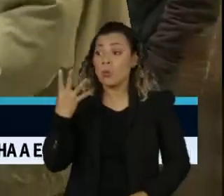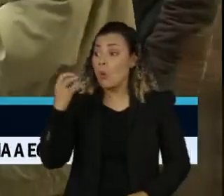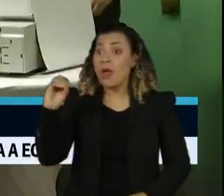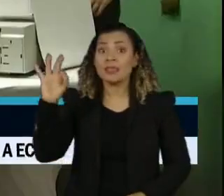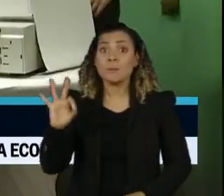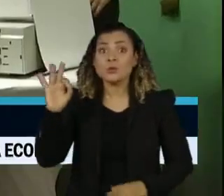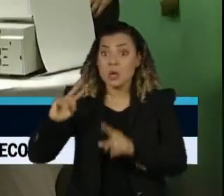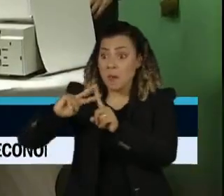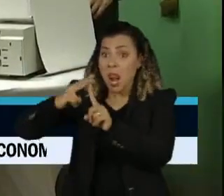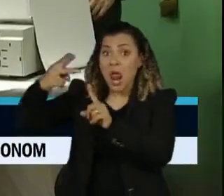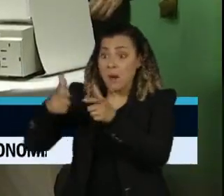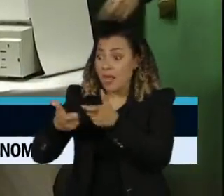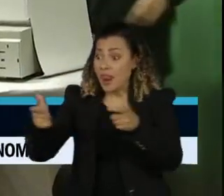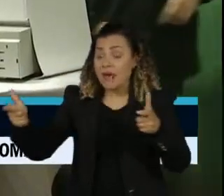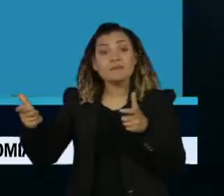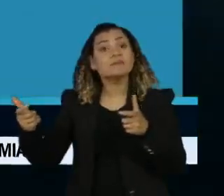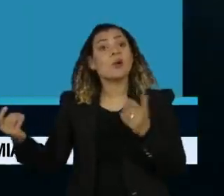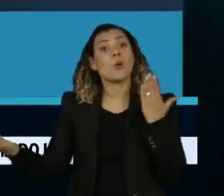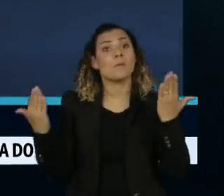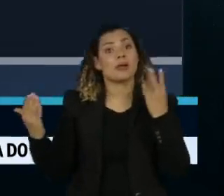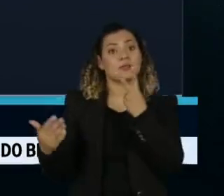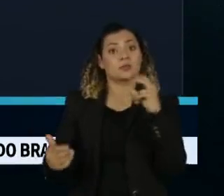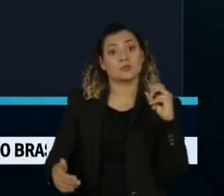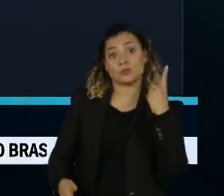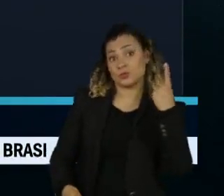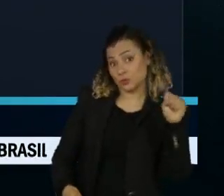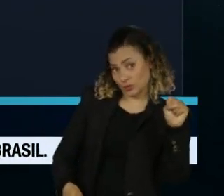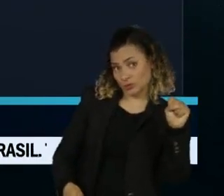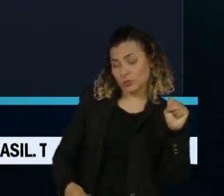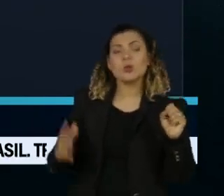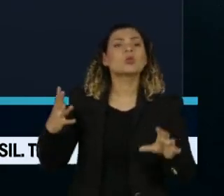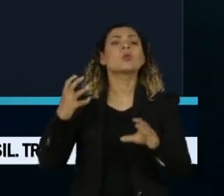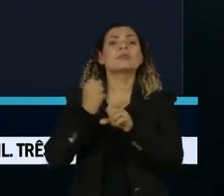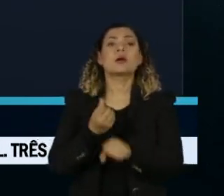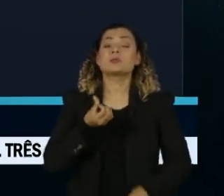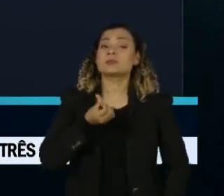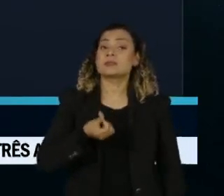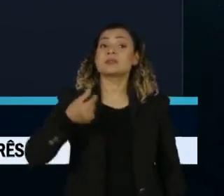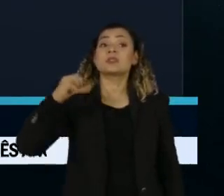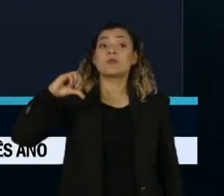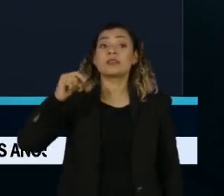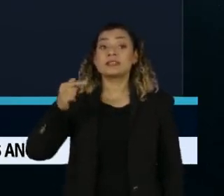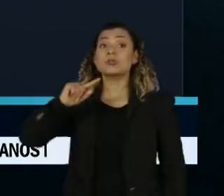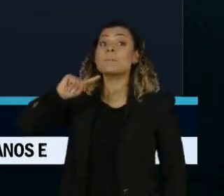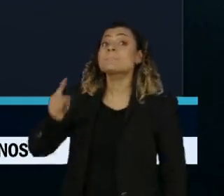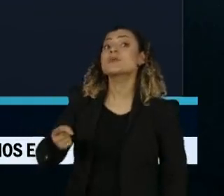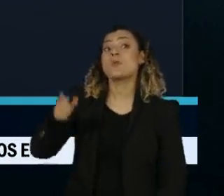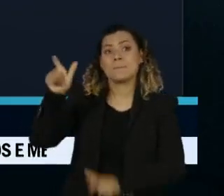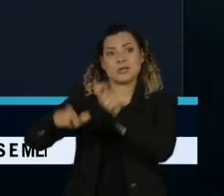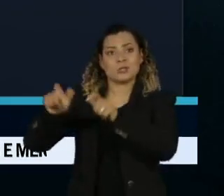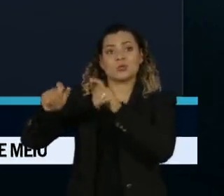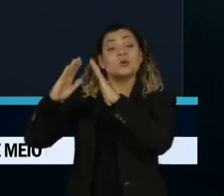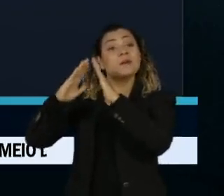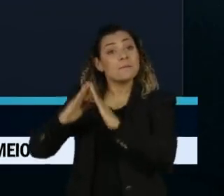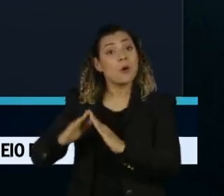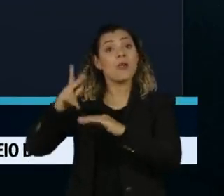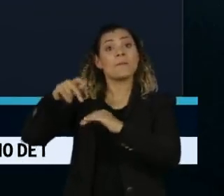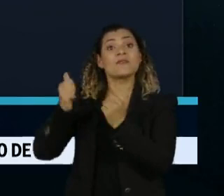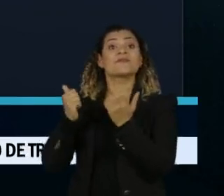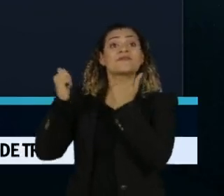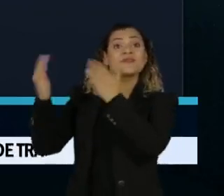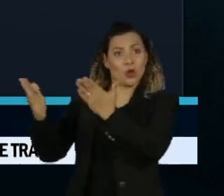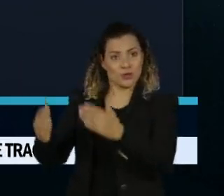40% em relação a 2018. No total, são 697 mil brasileiros votando fora do país,